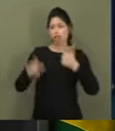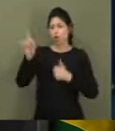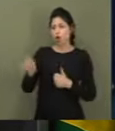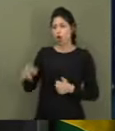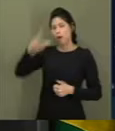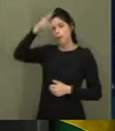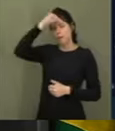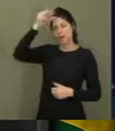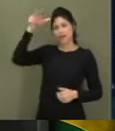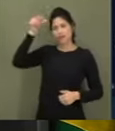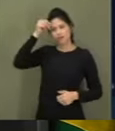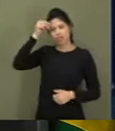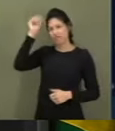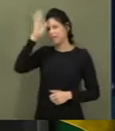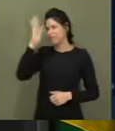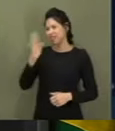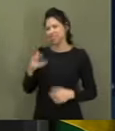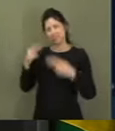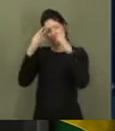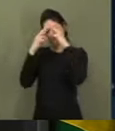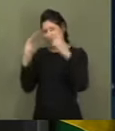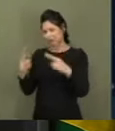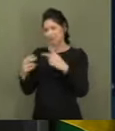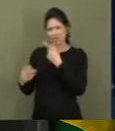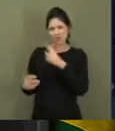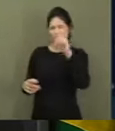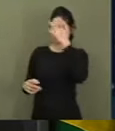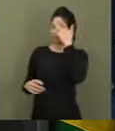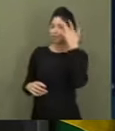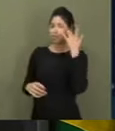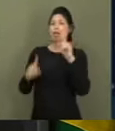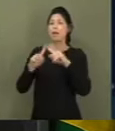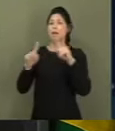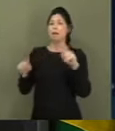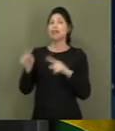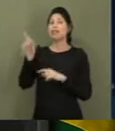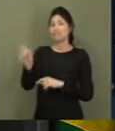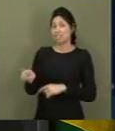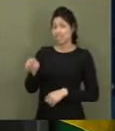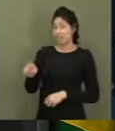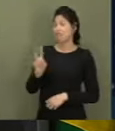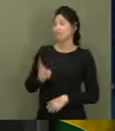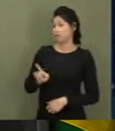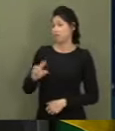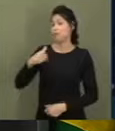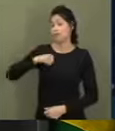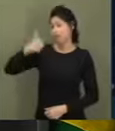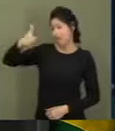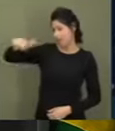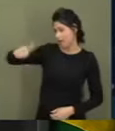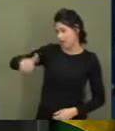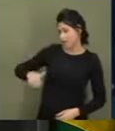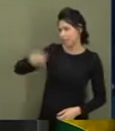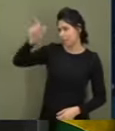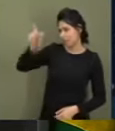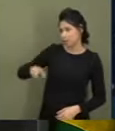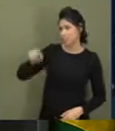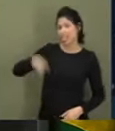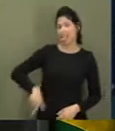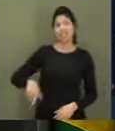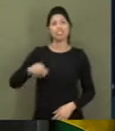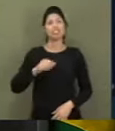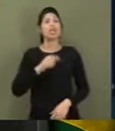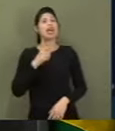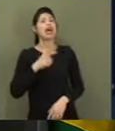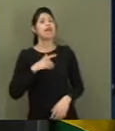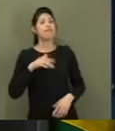com todo respeito a quem pensa diferente, mas segundo as avaliações aí, pelo que a gente tem observado, de terras arrasadas